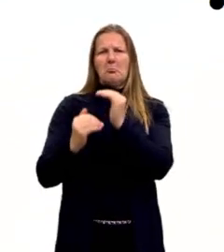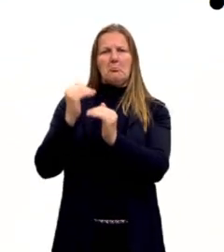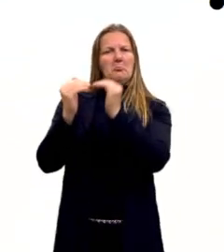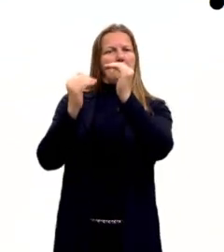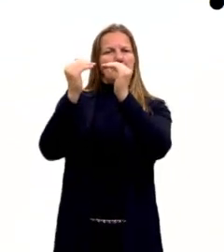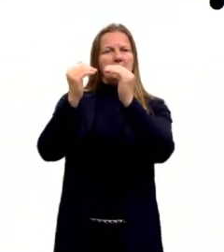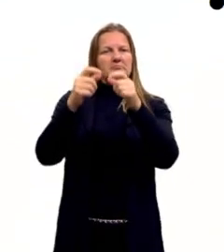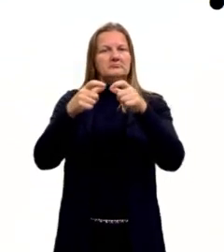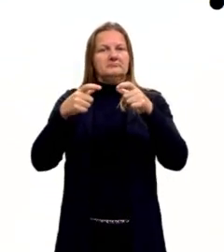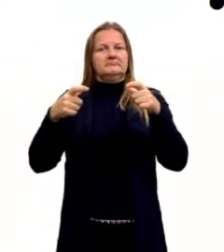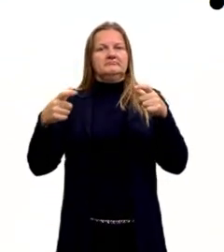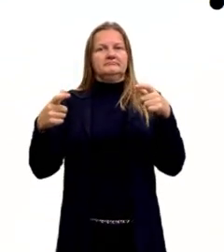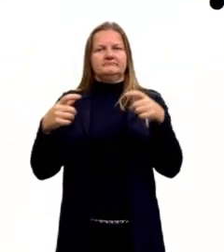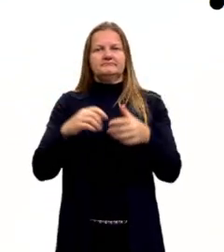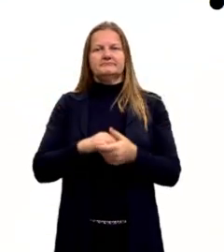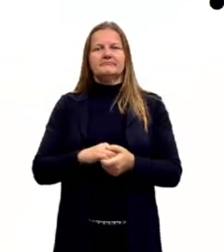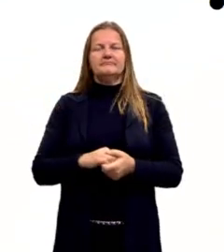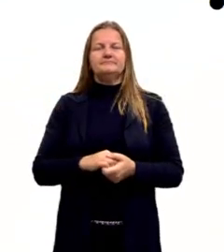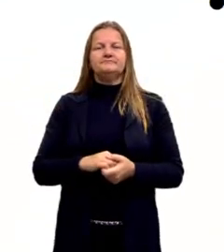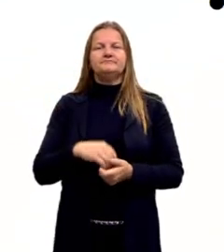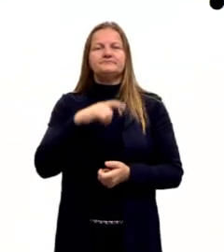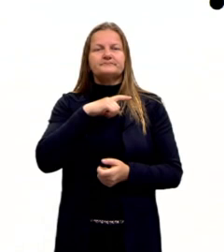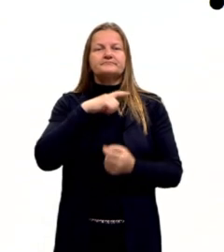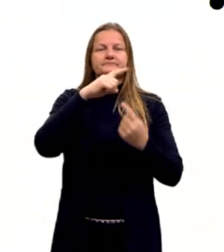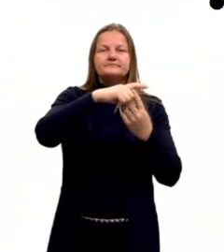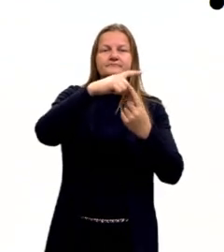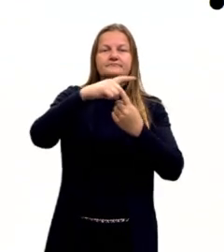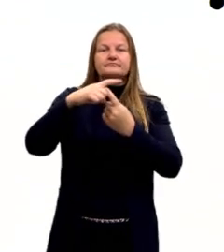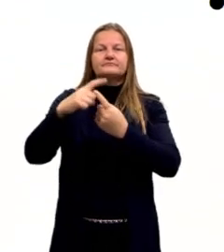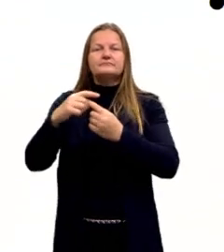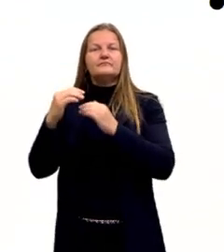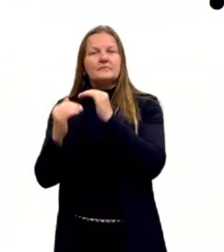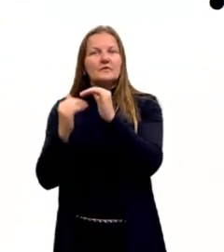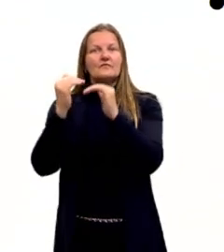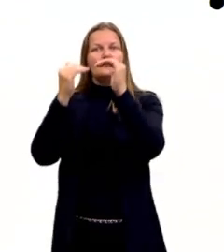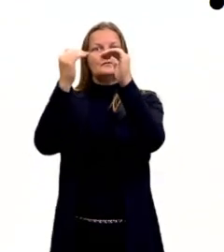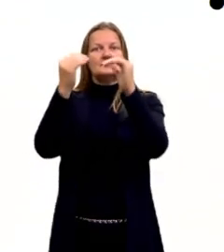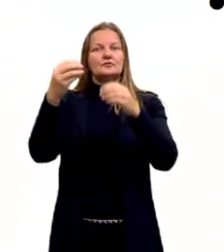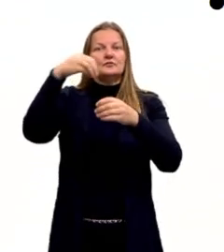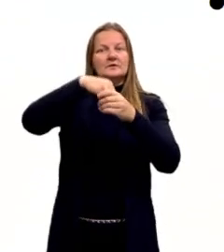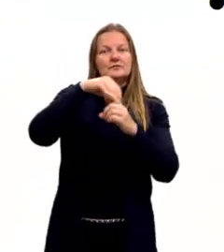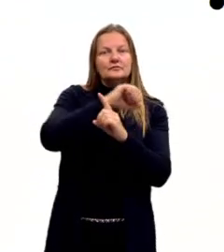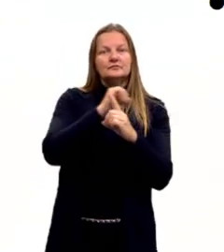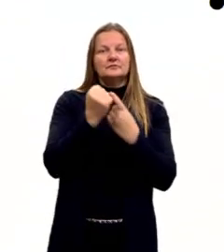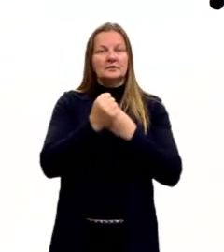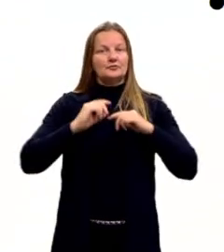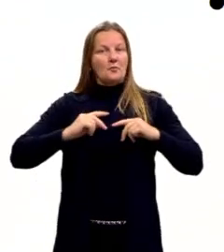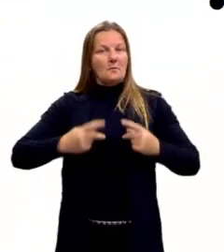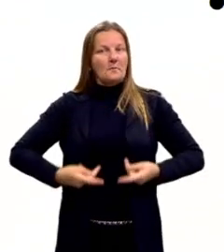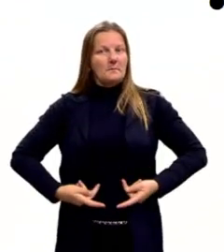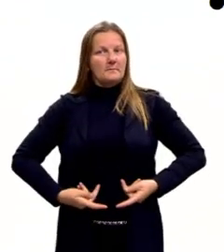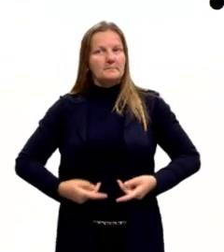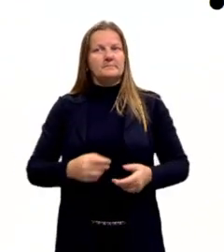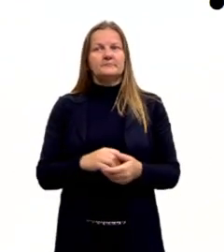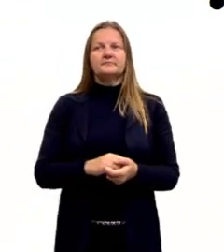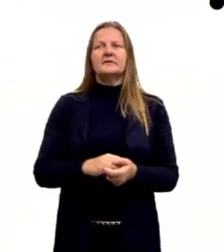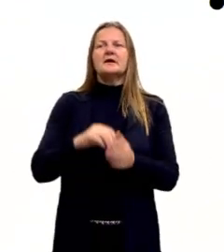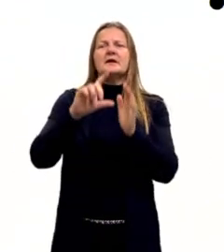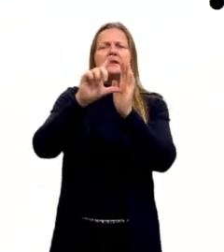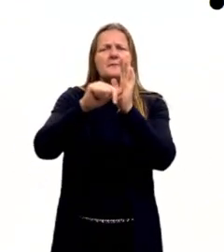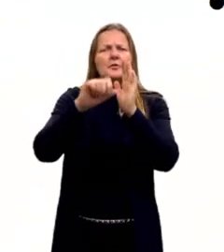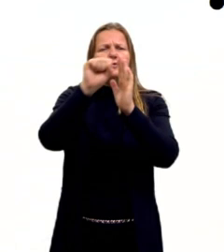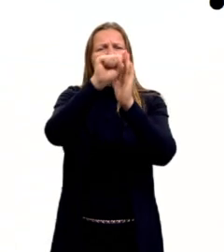ideia que havia certo tipo de evolução evolução aí nas sociedades humanas. Lá então,